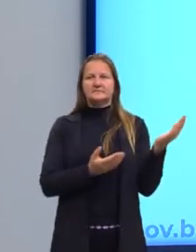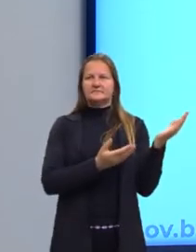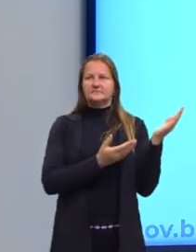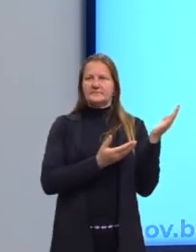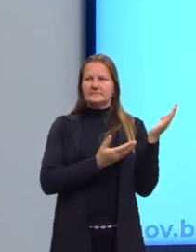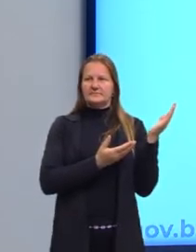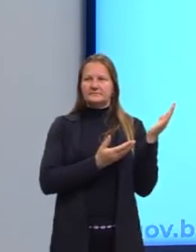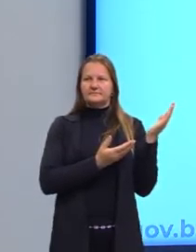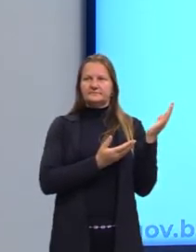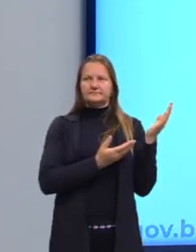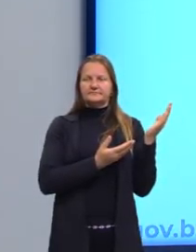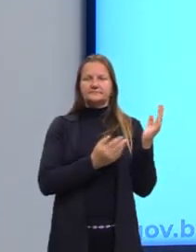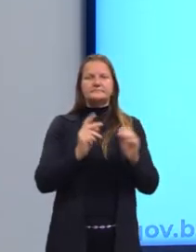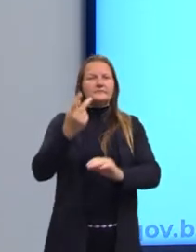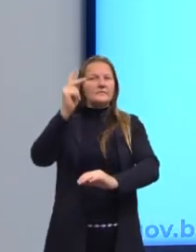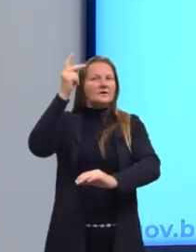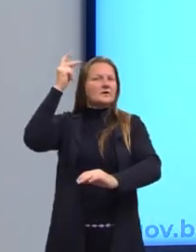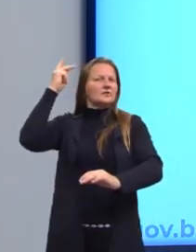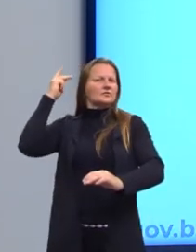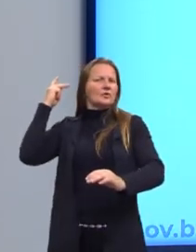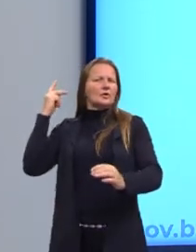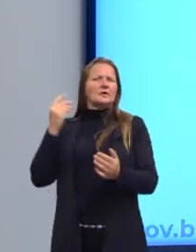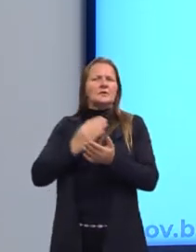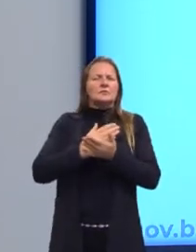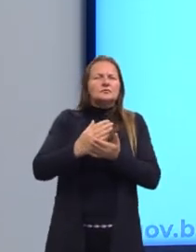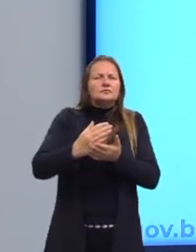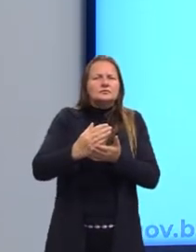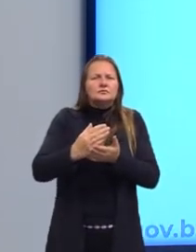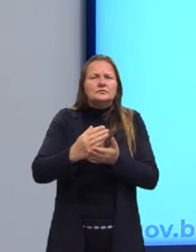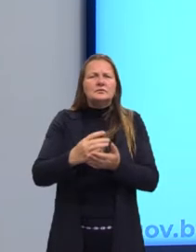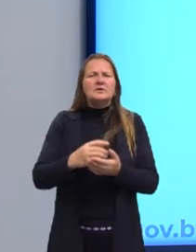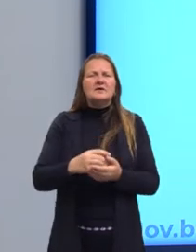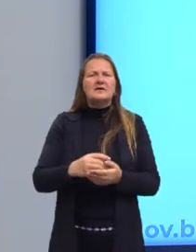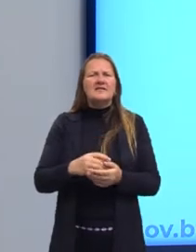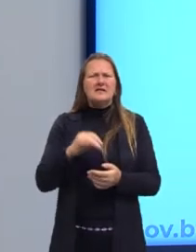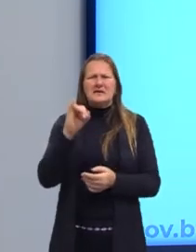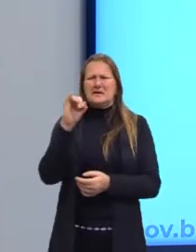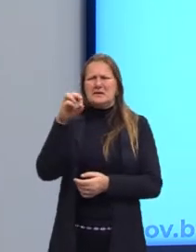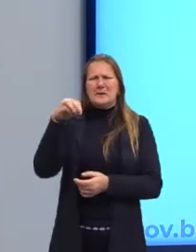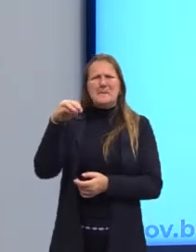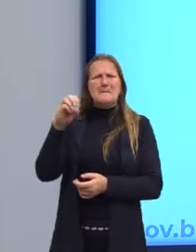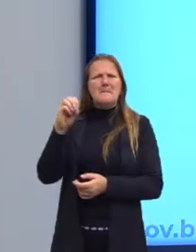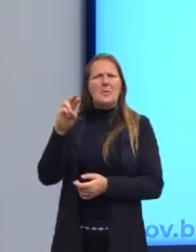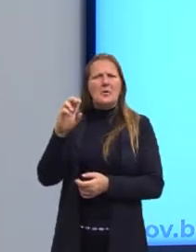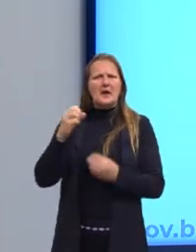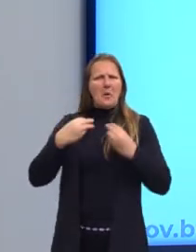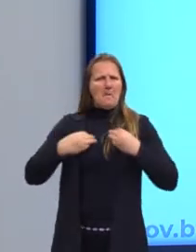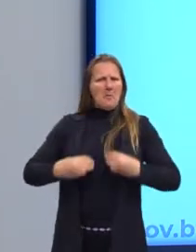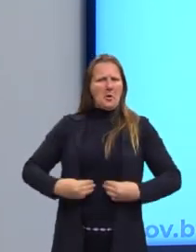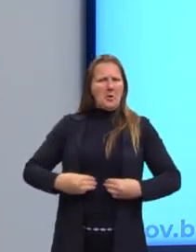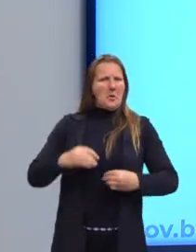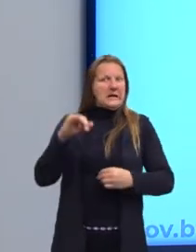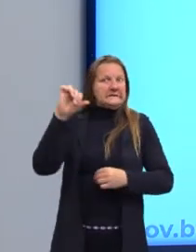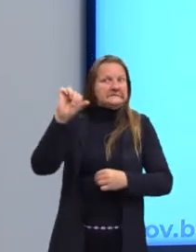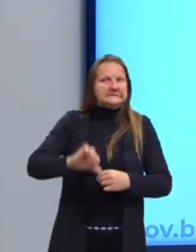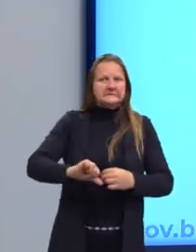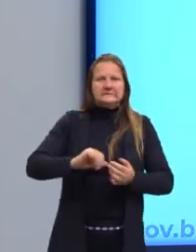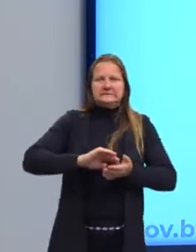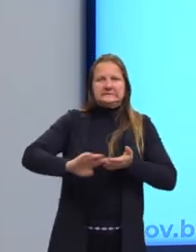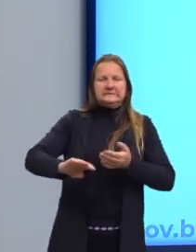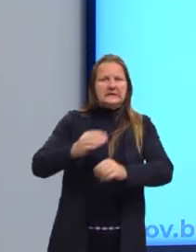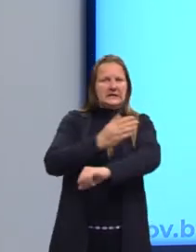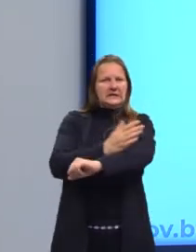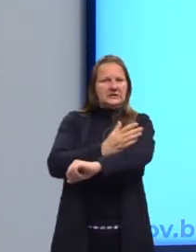ao longo da história. No início, o ato de consumir era imoral. Por exemplo, na periode média, as pessoas não